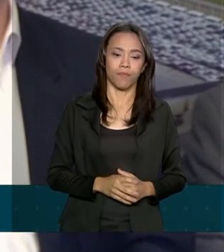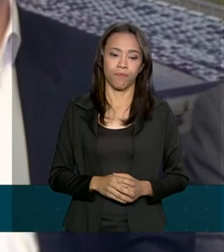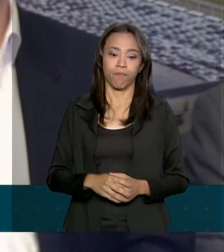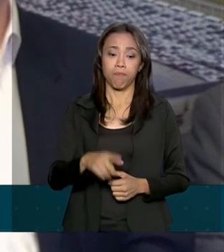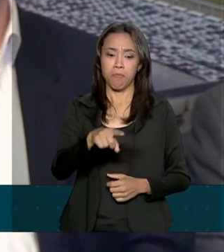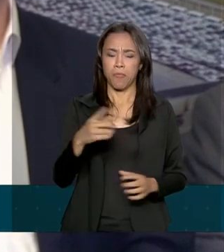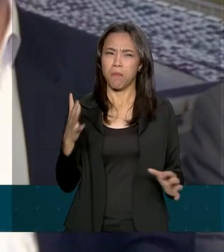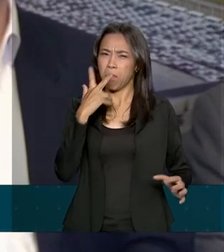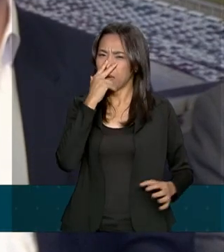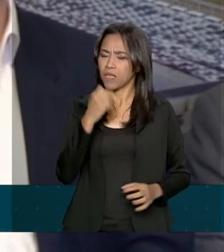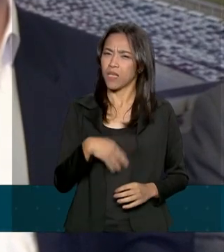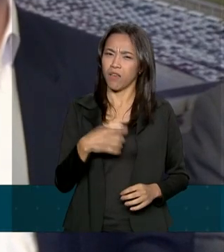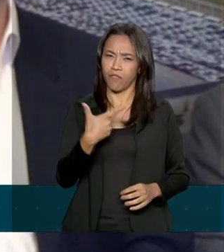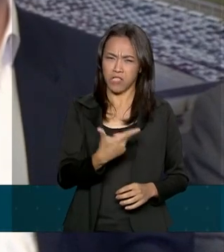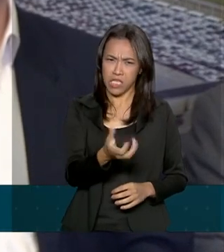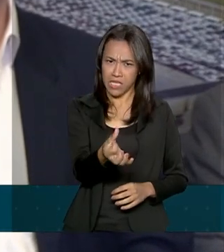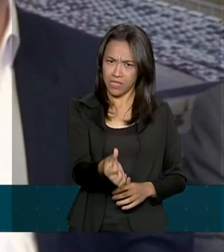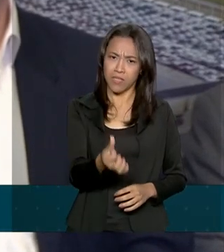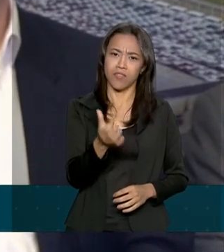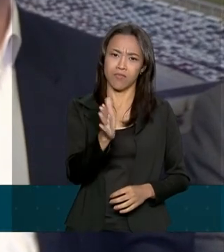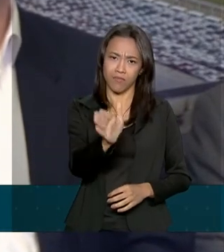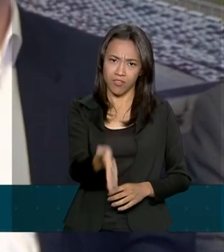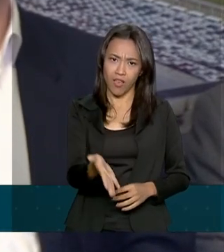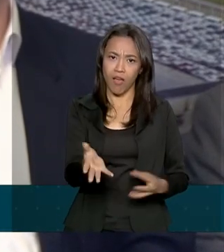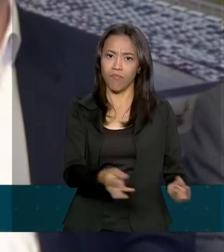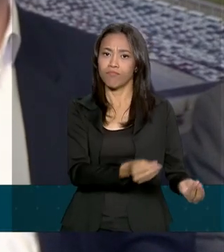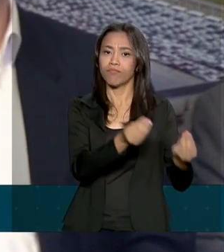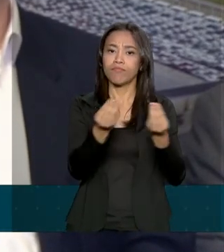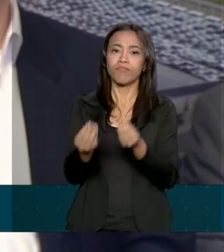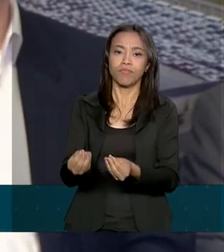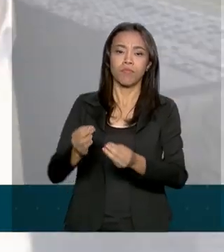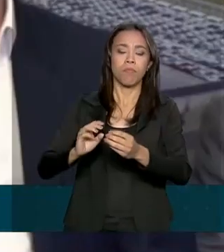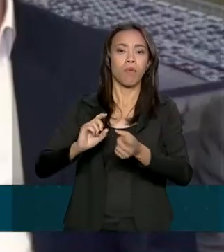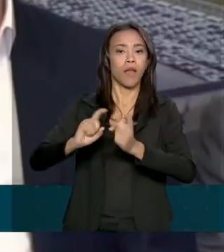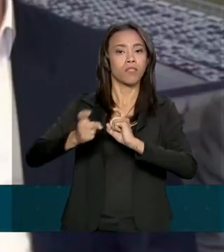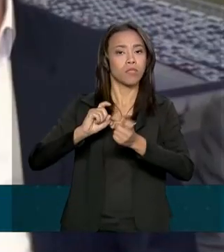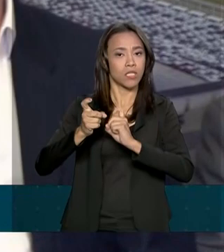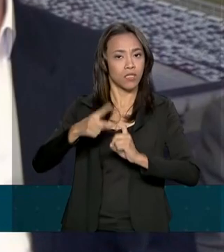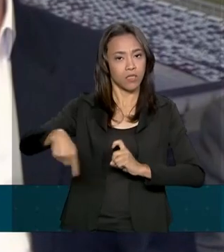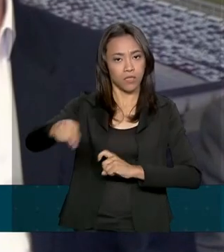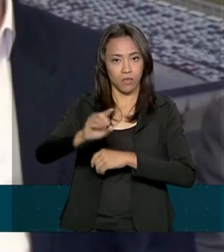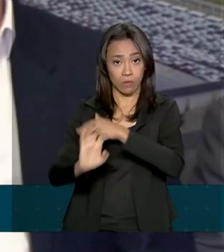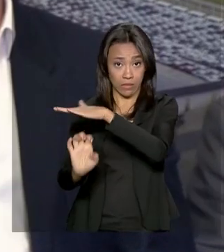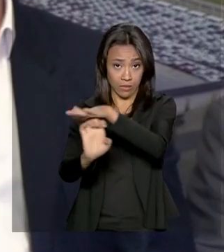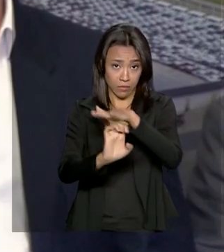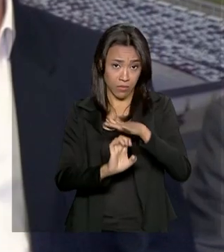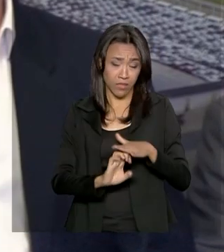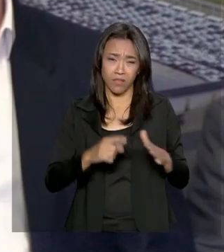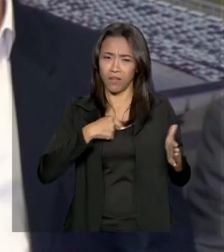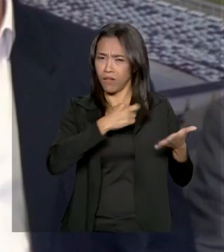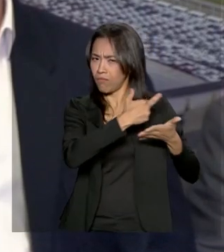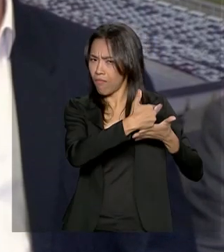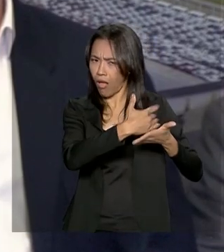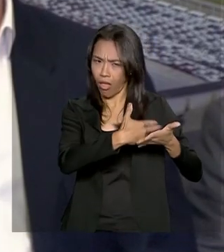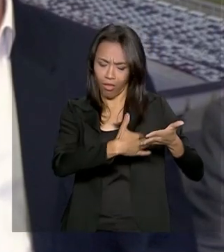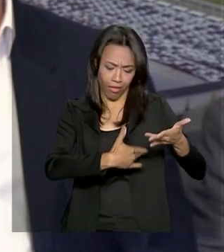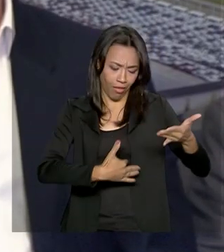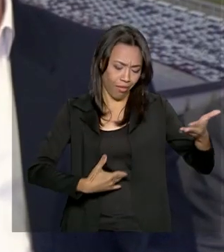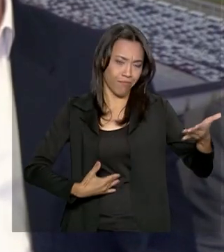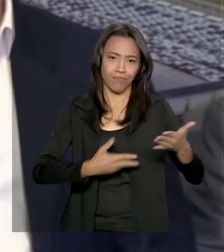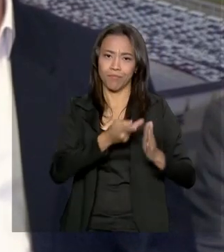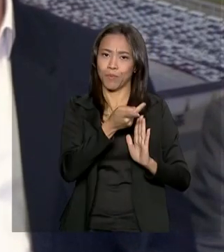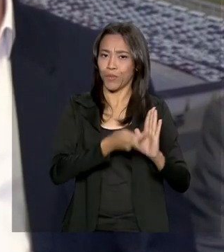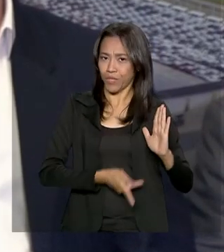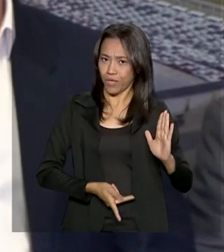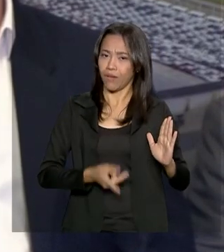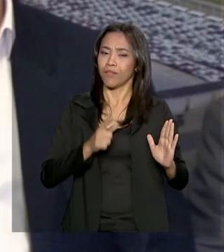não percam a conta, ativos passados por iniciativa privada, mas muitos outros virão. E tem uma carteira enorme de projetos, então, a gente, como